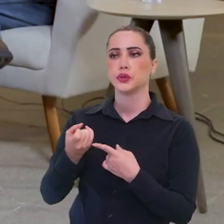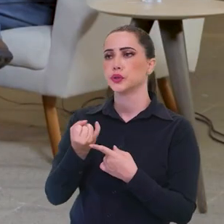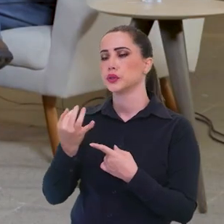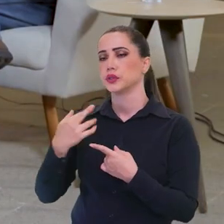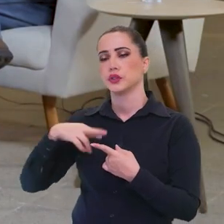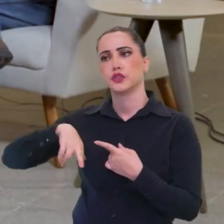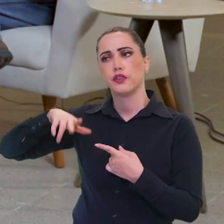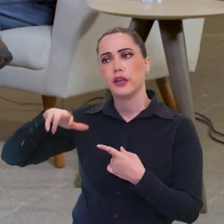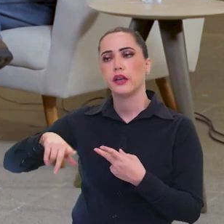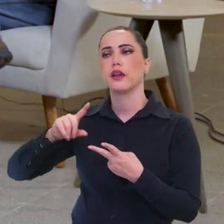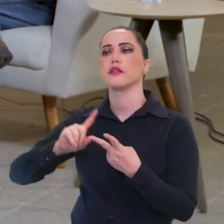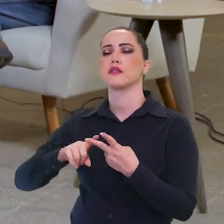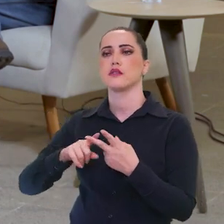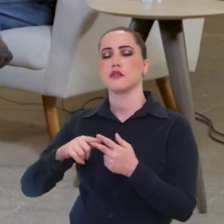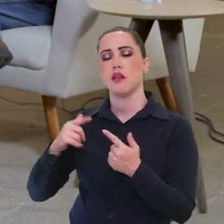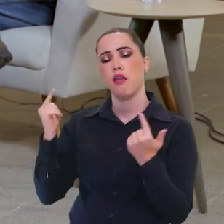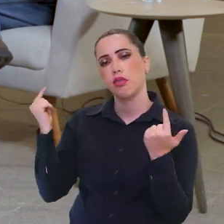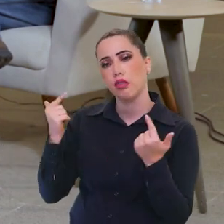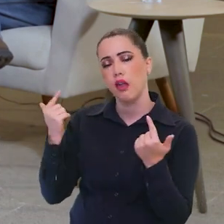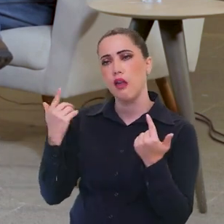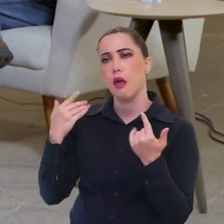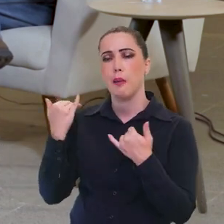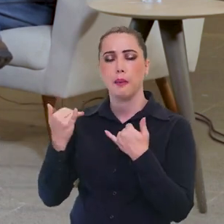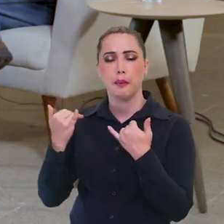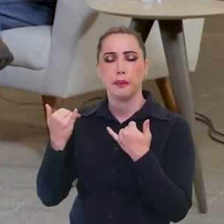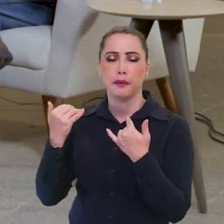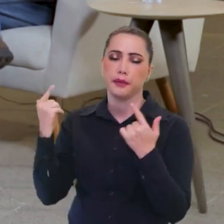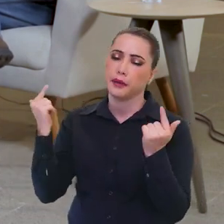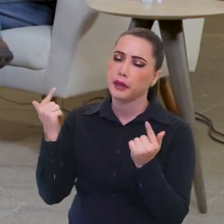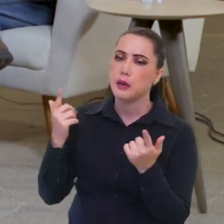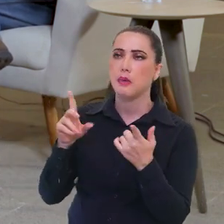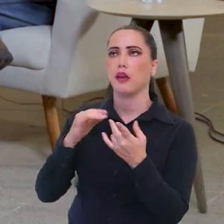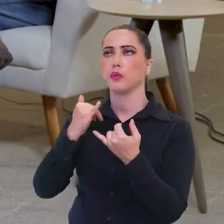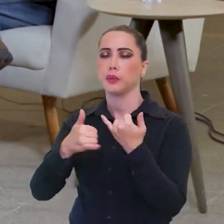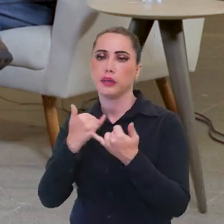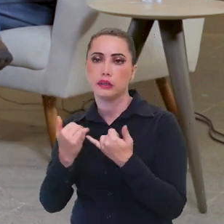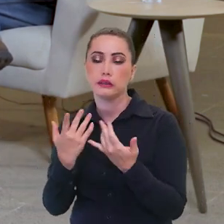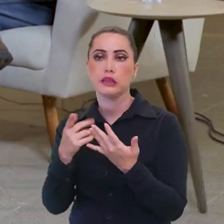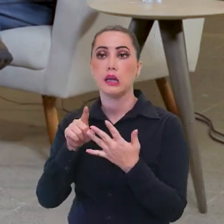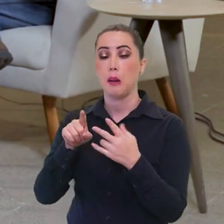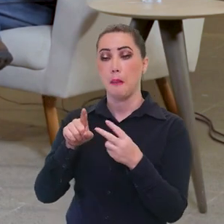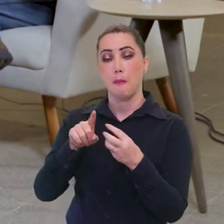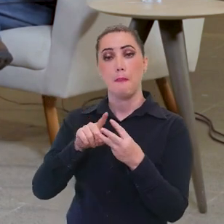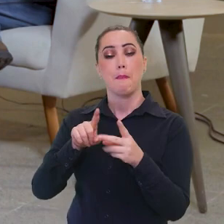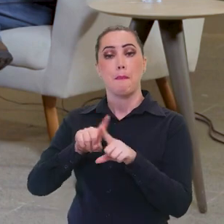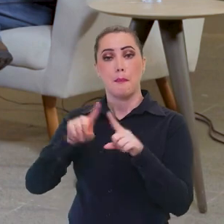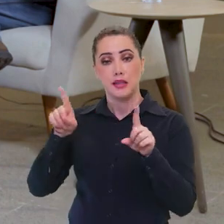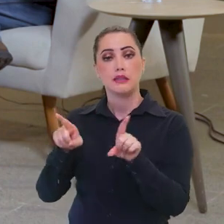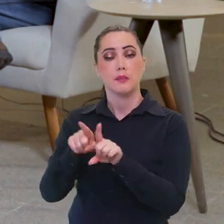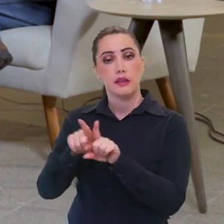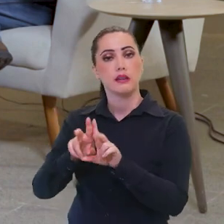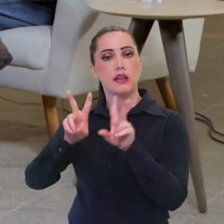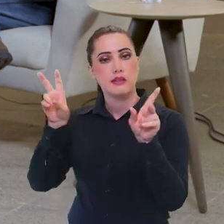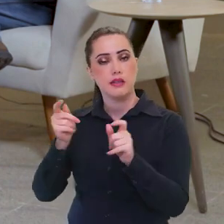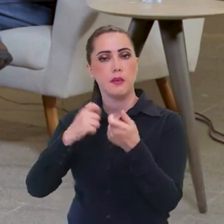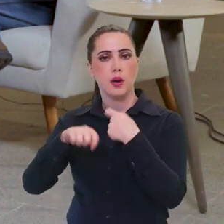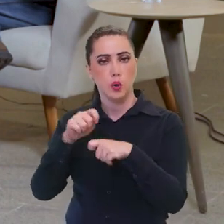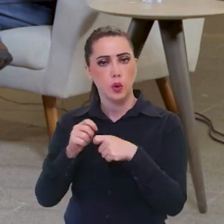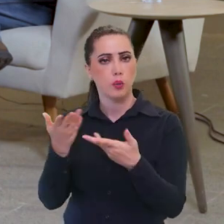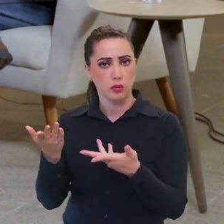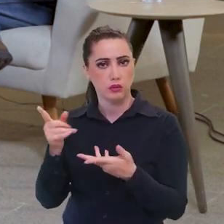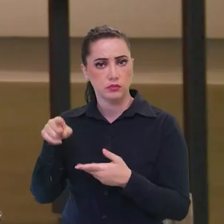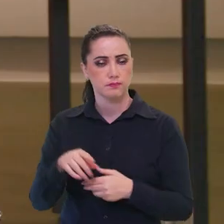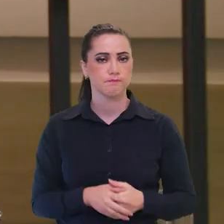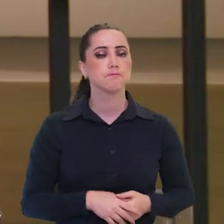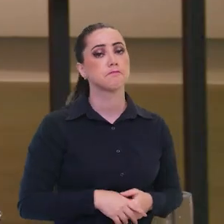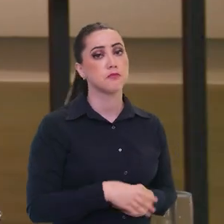do entretenimento, mas ela também tem esse viés econômico, ministro? Olha, com certeza, porque, olha, eu sou filha, minha mãe era costureira, era